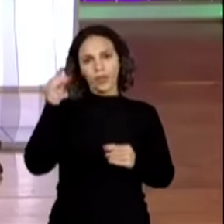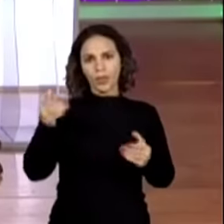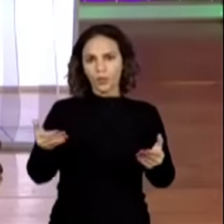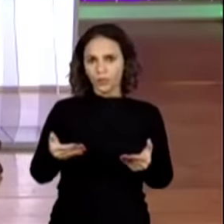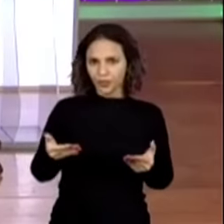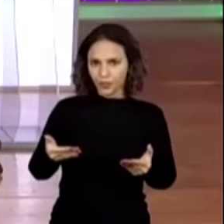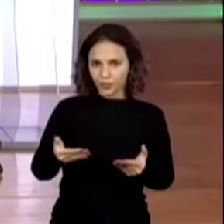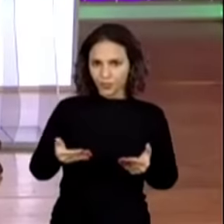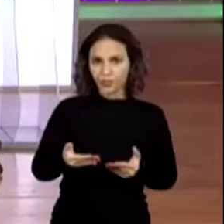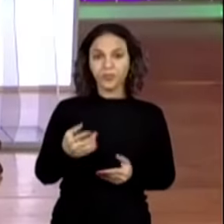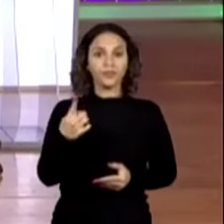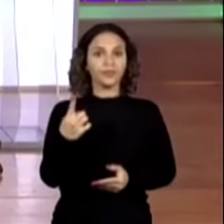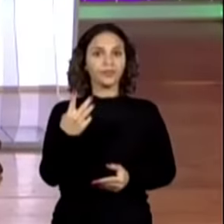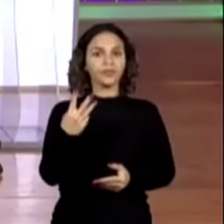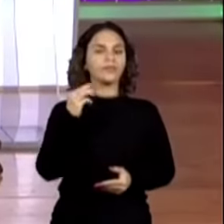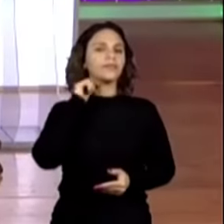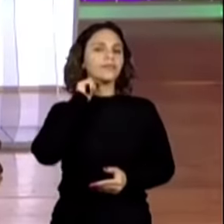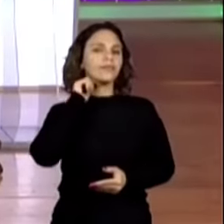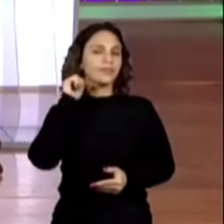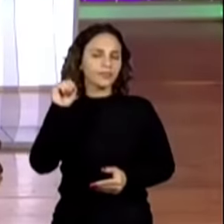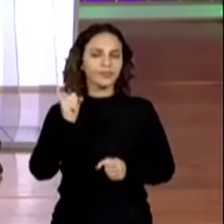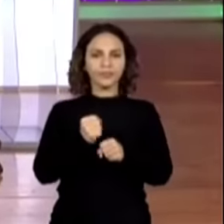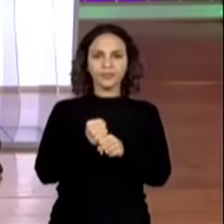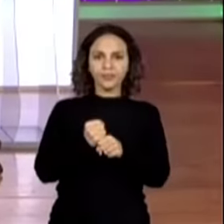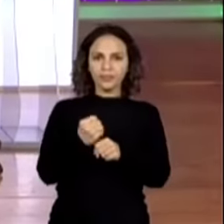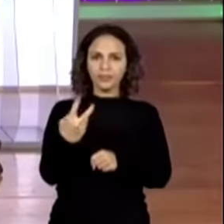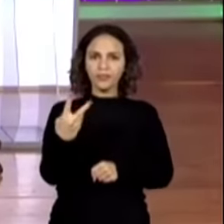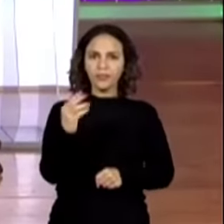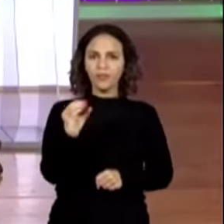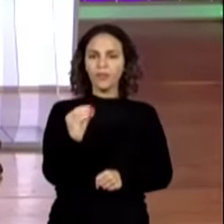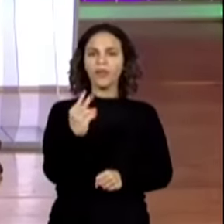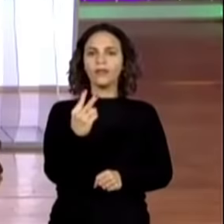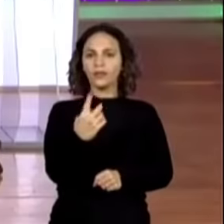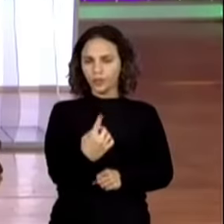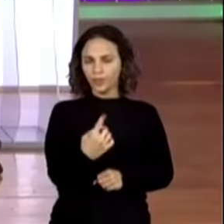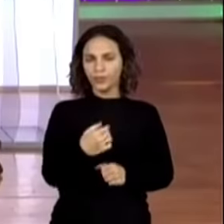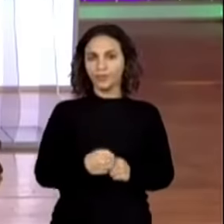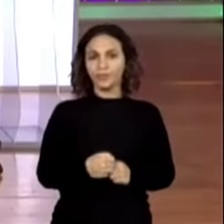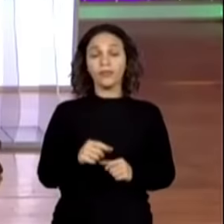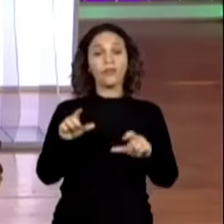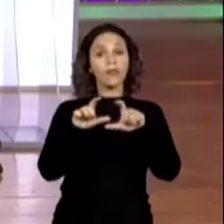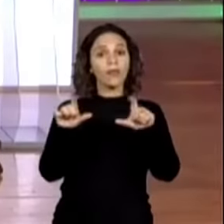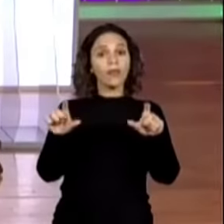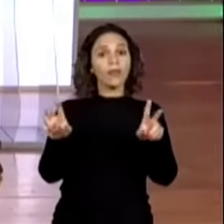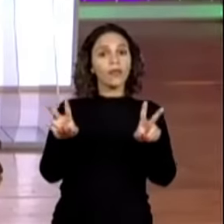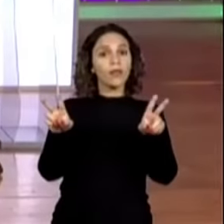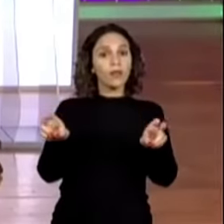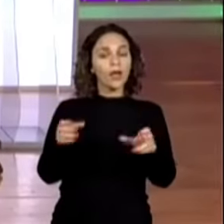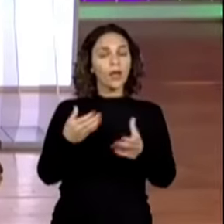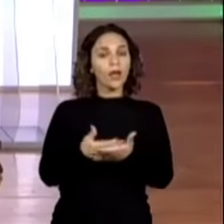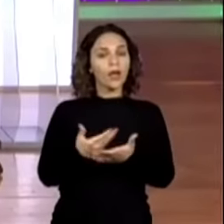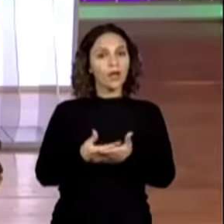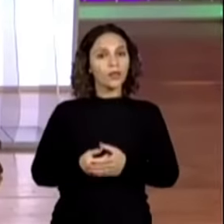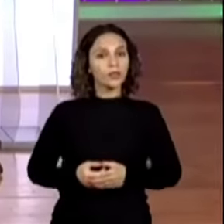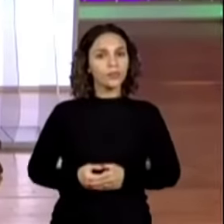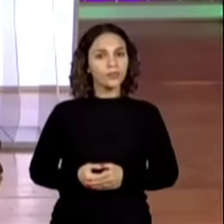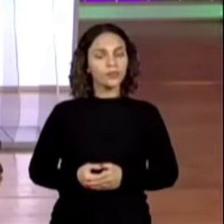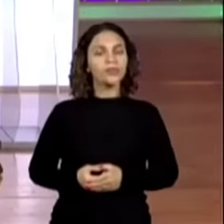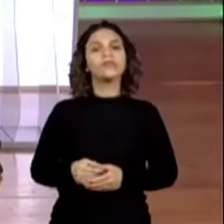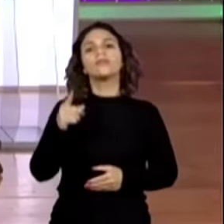Hoje é dia 13 de abril de 2021. E o título desta nossa aula é